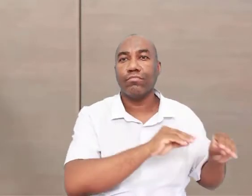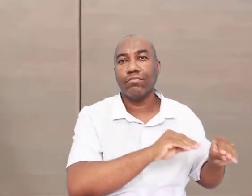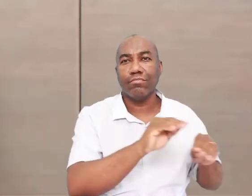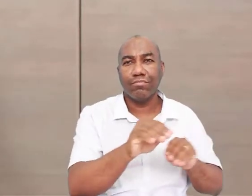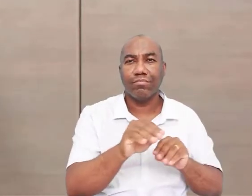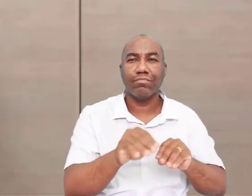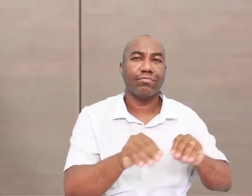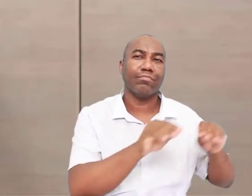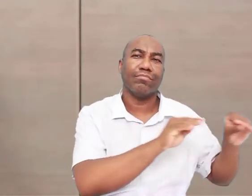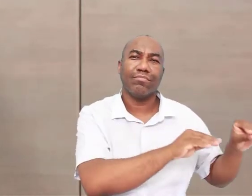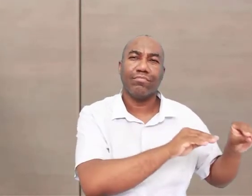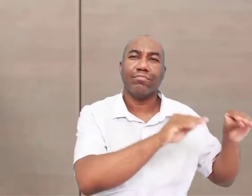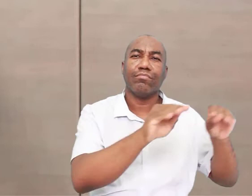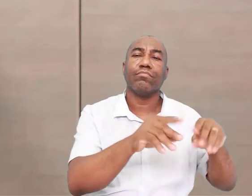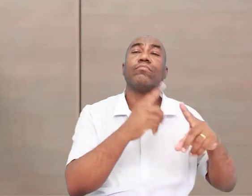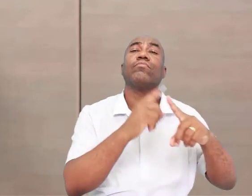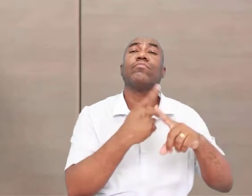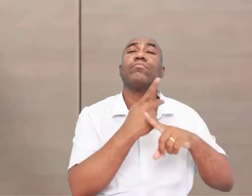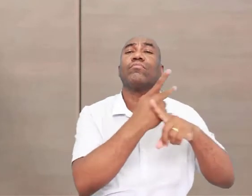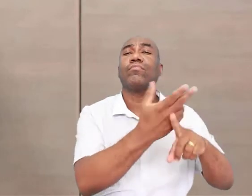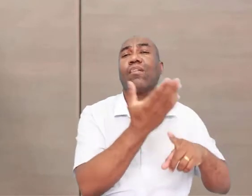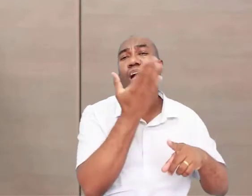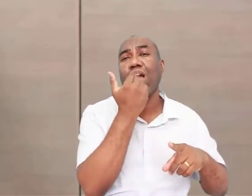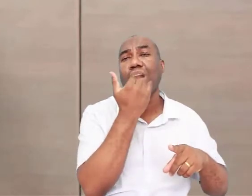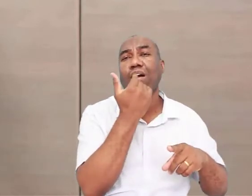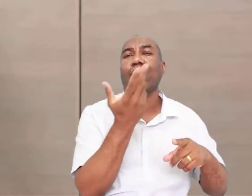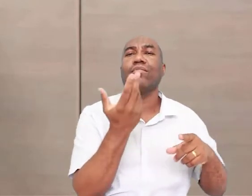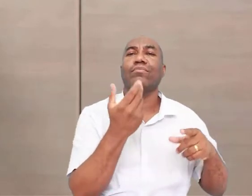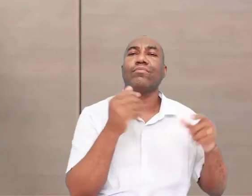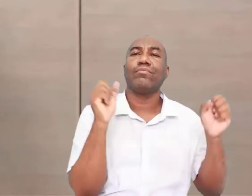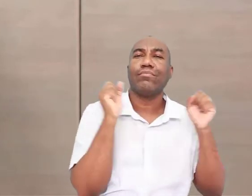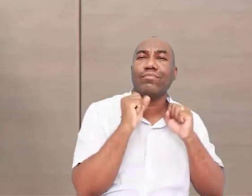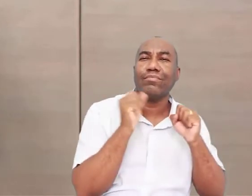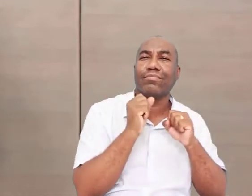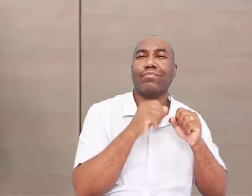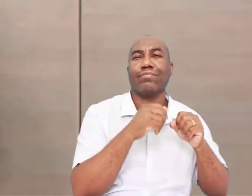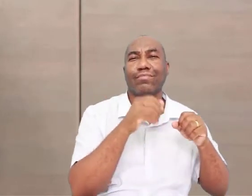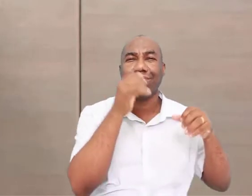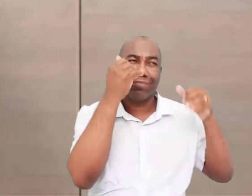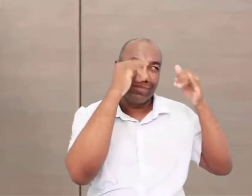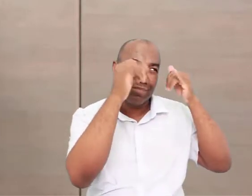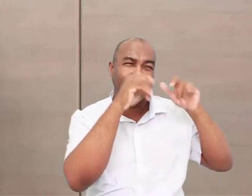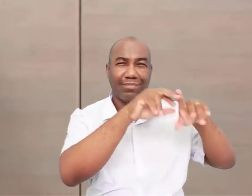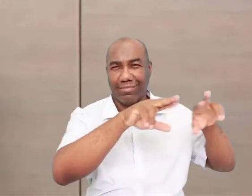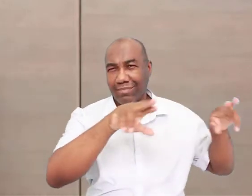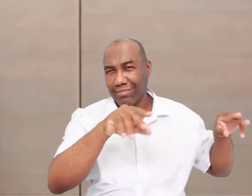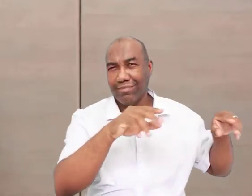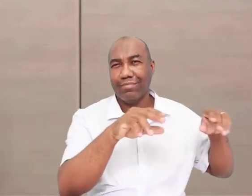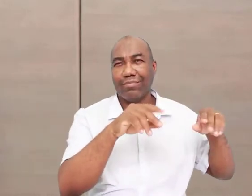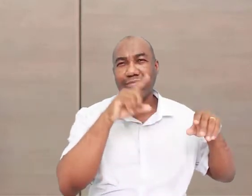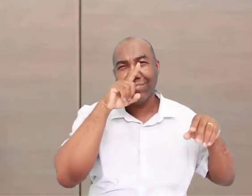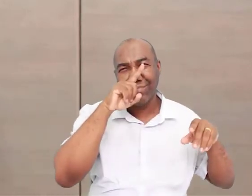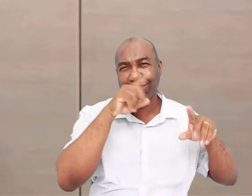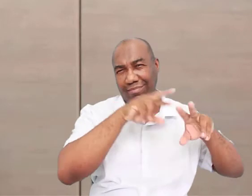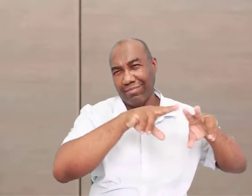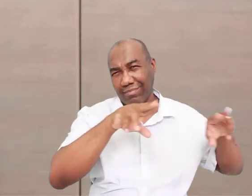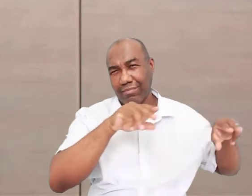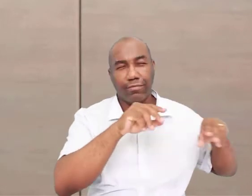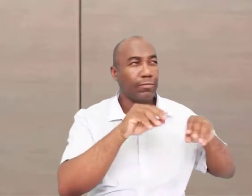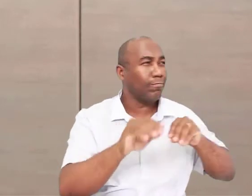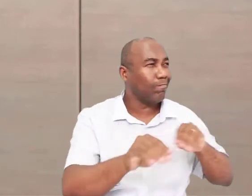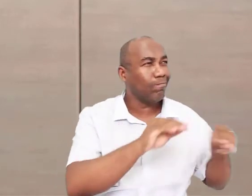o tempo todo mudando. Eles estavam mudando de lugar o tempo todo. Então, uma das características mais importantes do